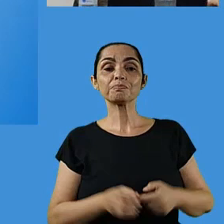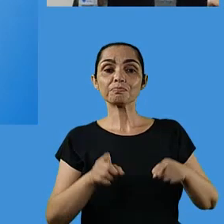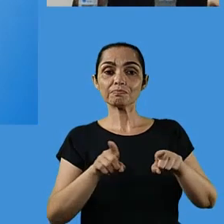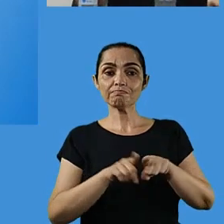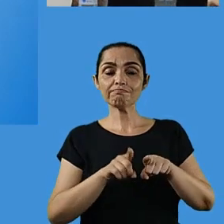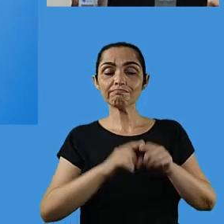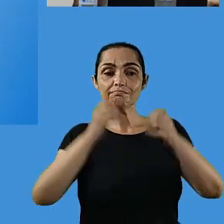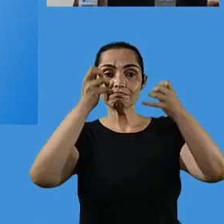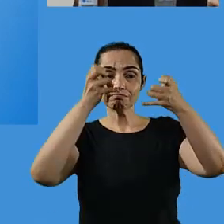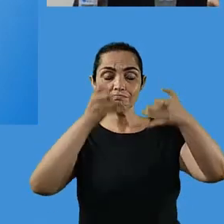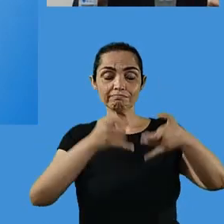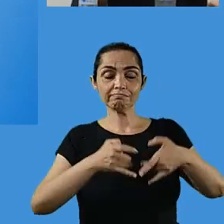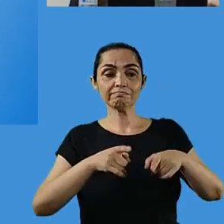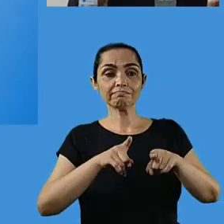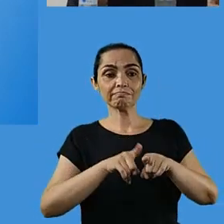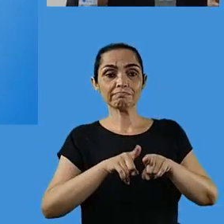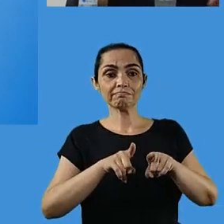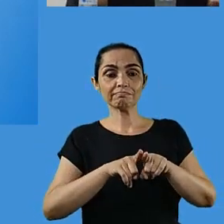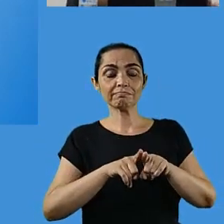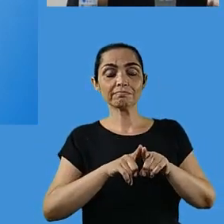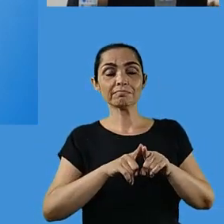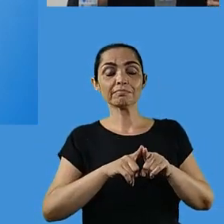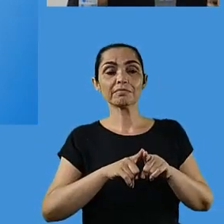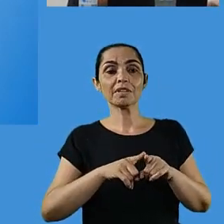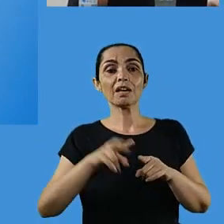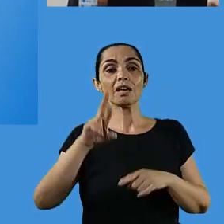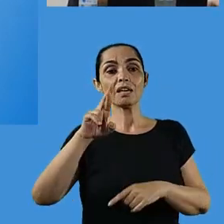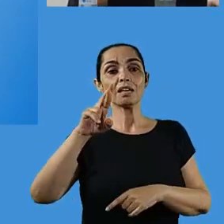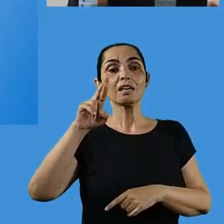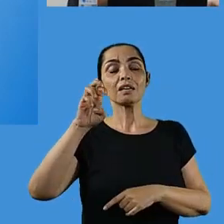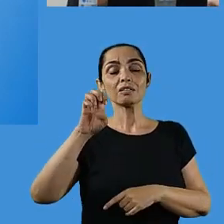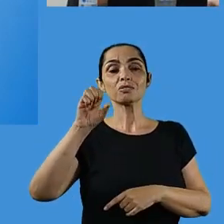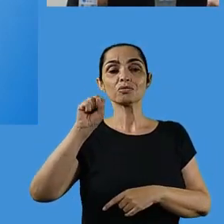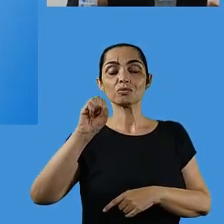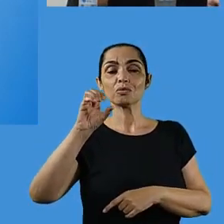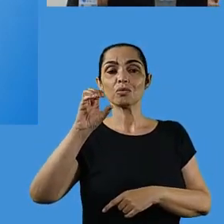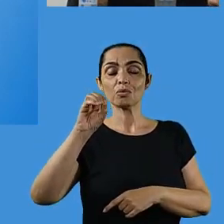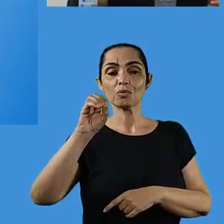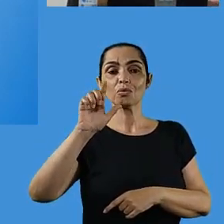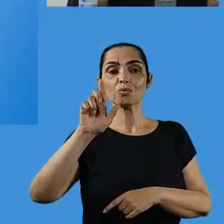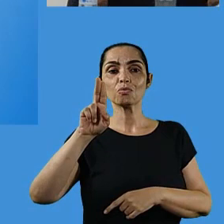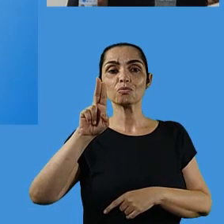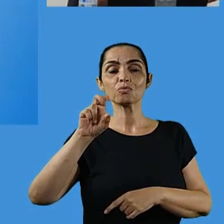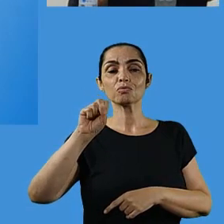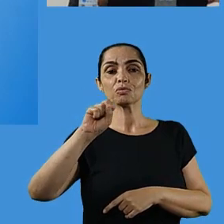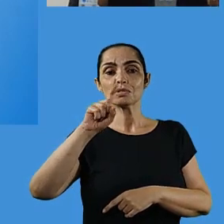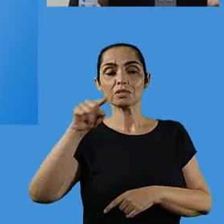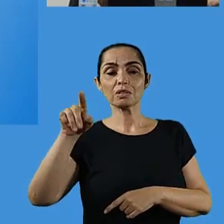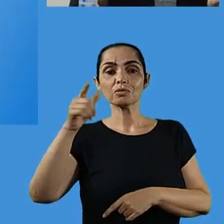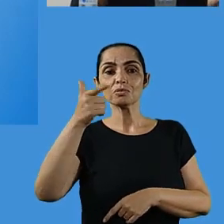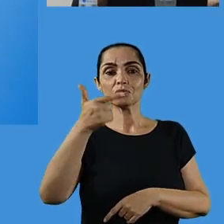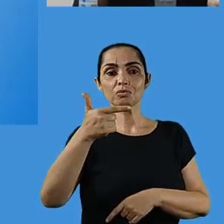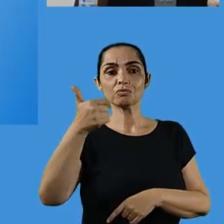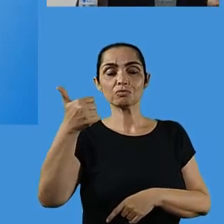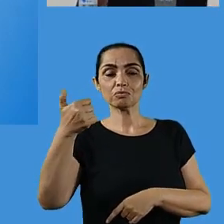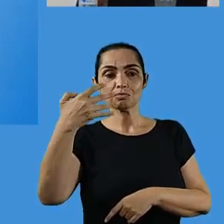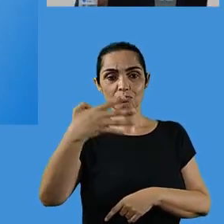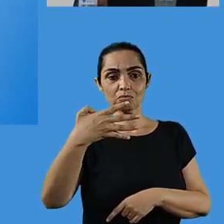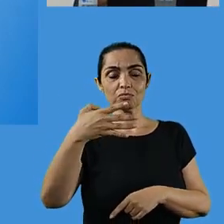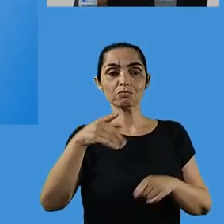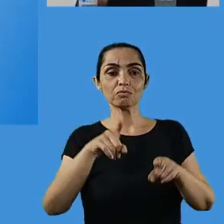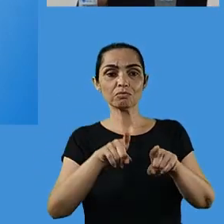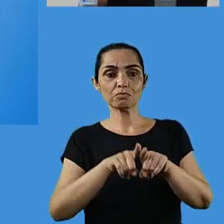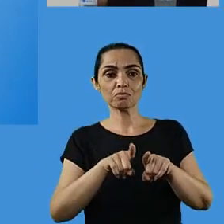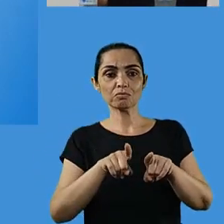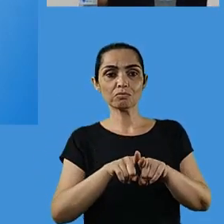.600 alunos, para que eles façam a recuperação do conhecimento perdido.